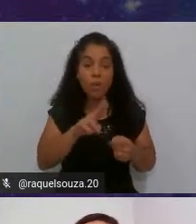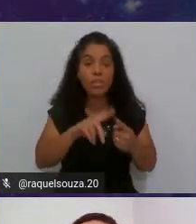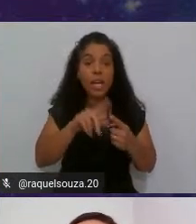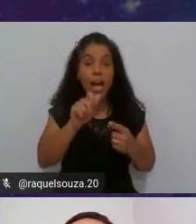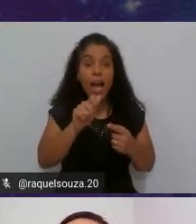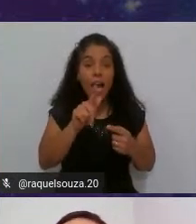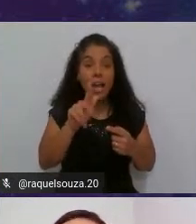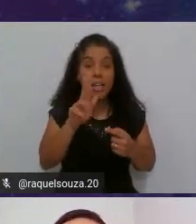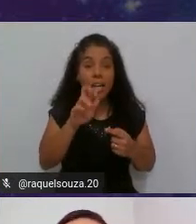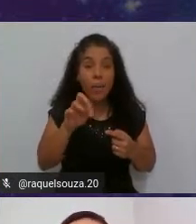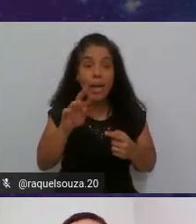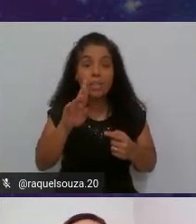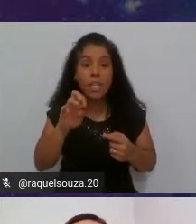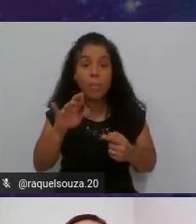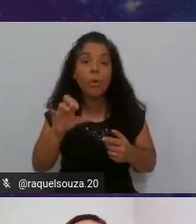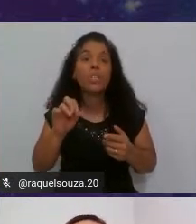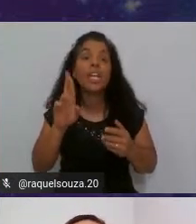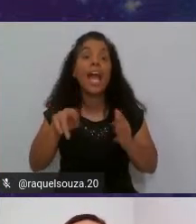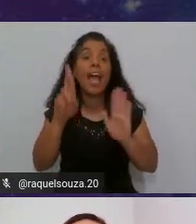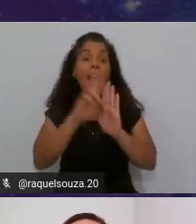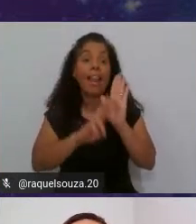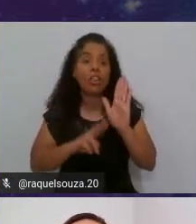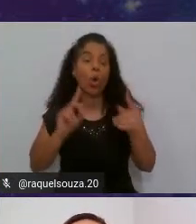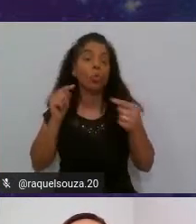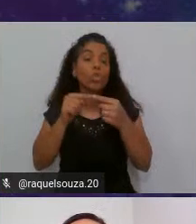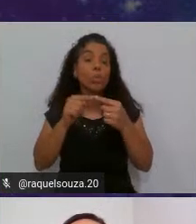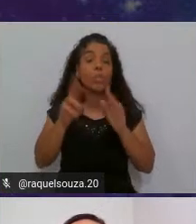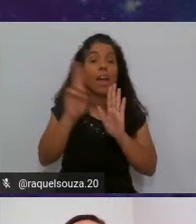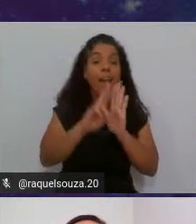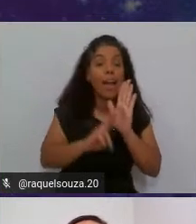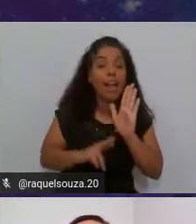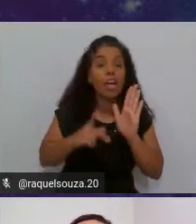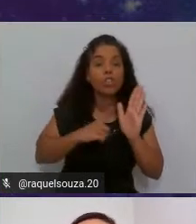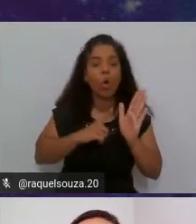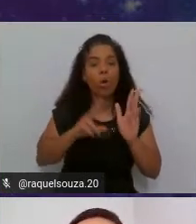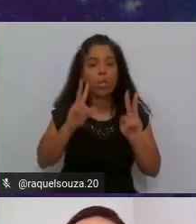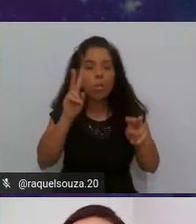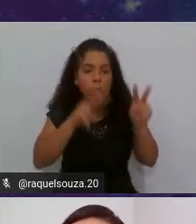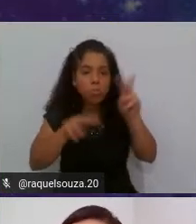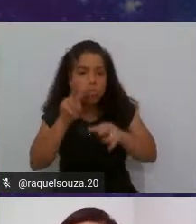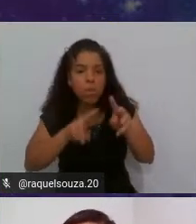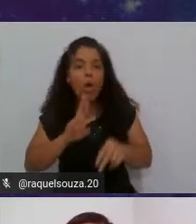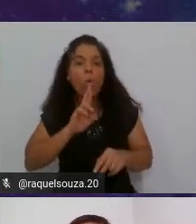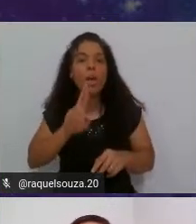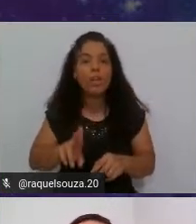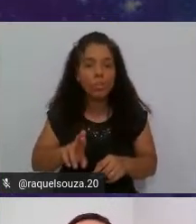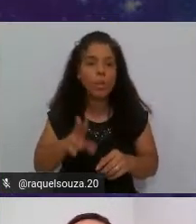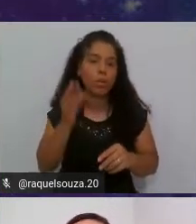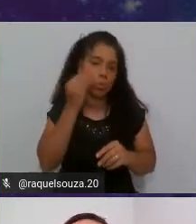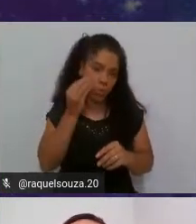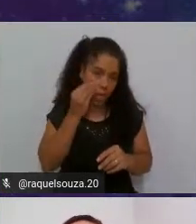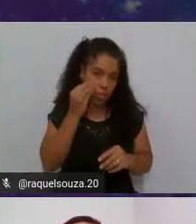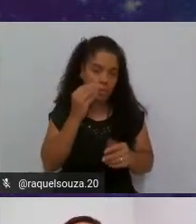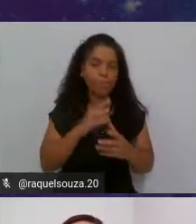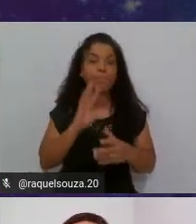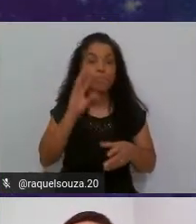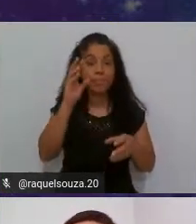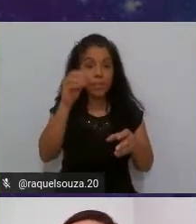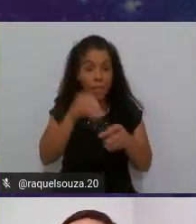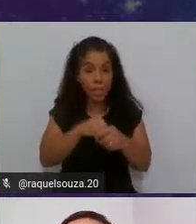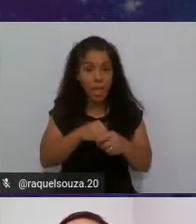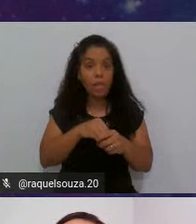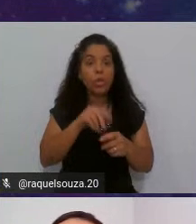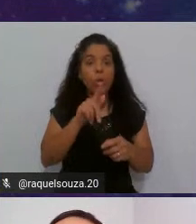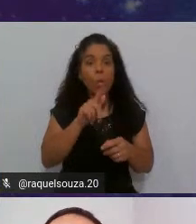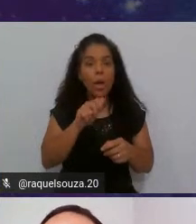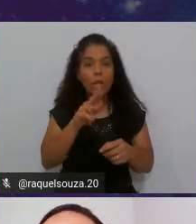Report que é um relatório um tipo de relatório onde vamos verificar o resultado dos testes dentro do Aggregate